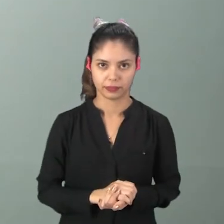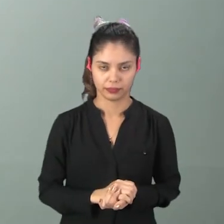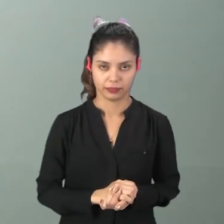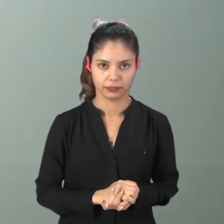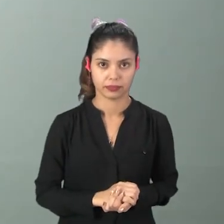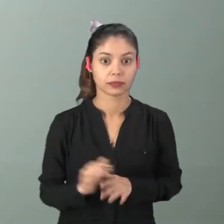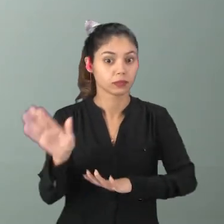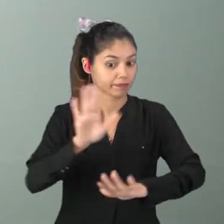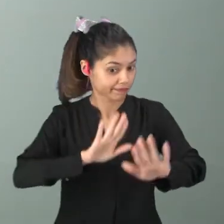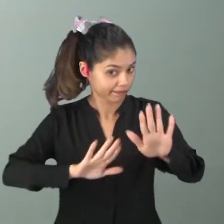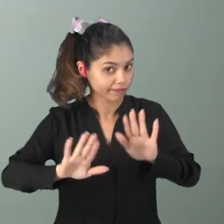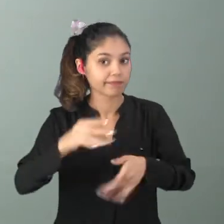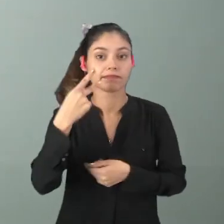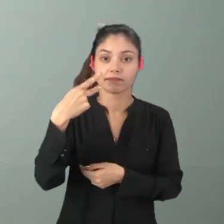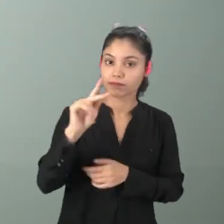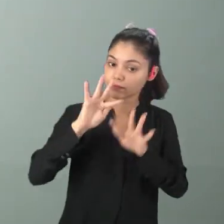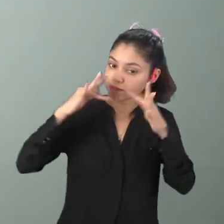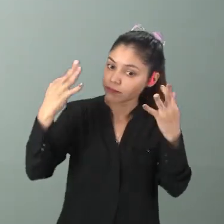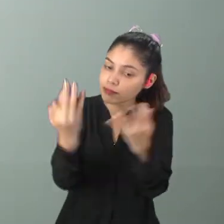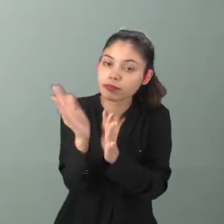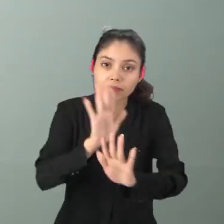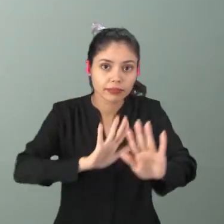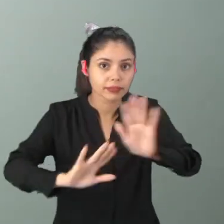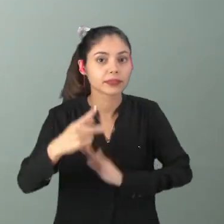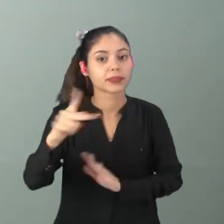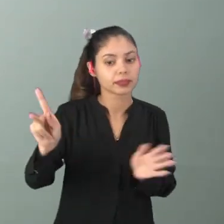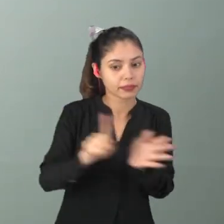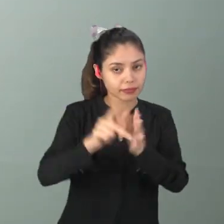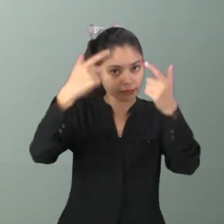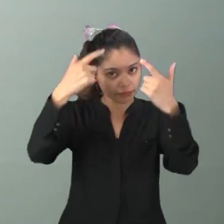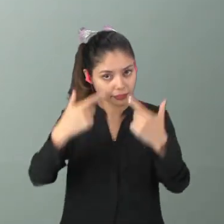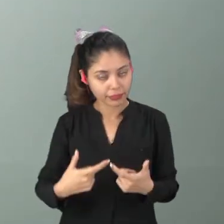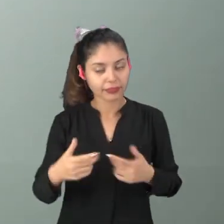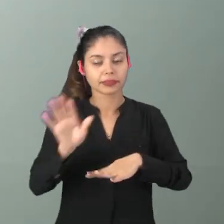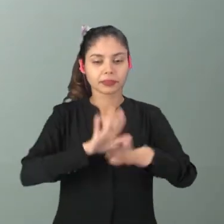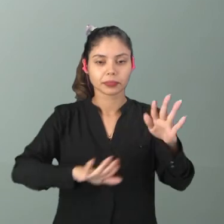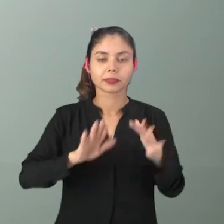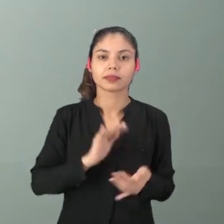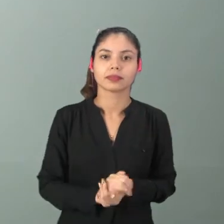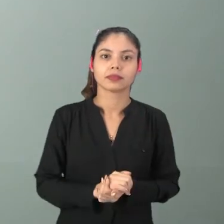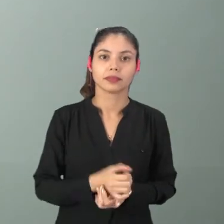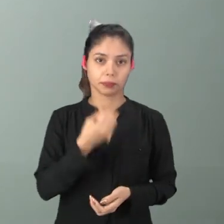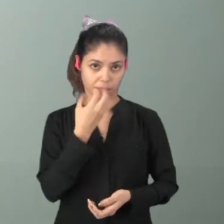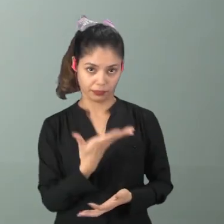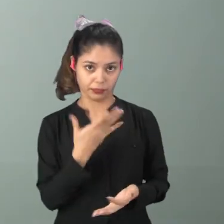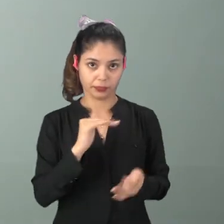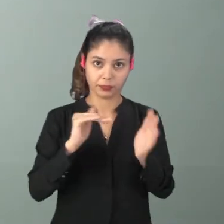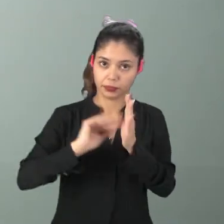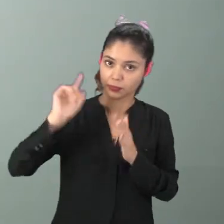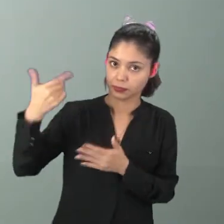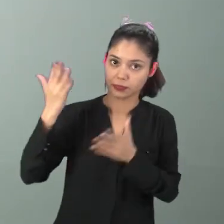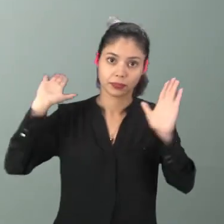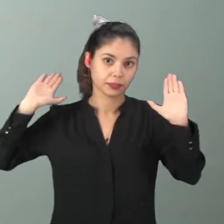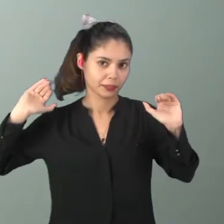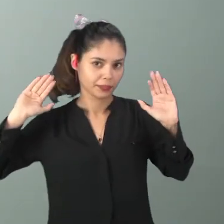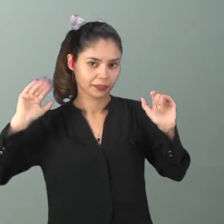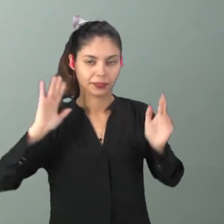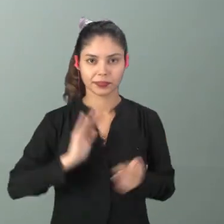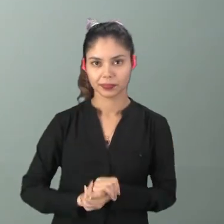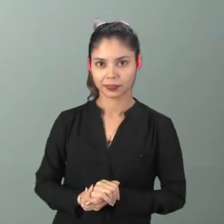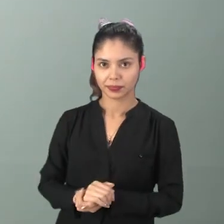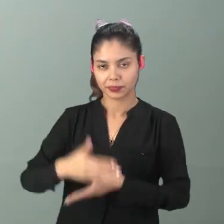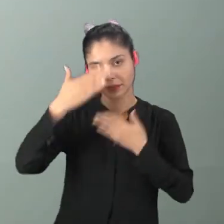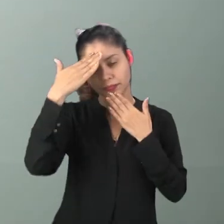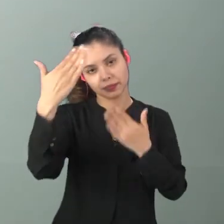se cuide Cuide da sua família Cuide de você Esteja bem E até o nosso próximo encontro